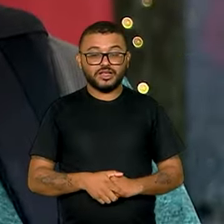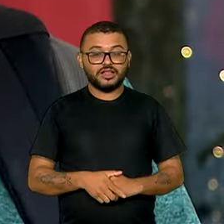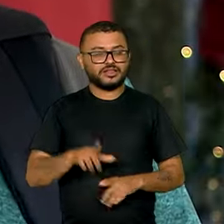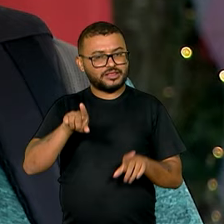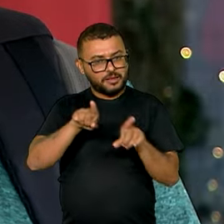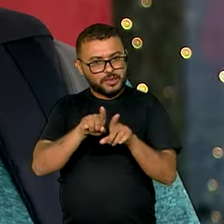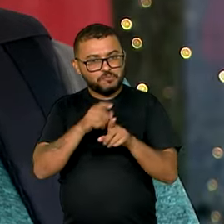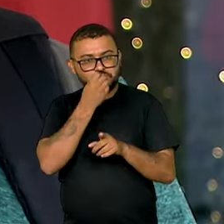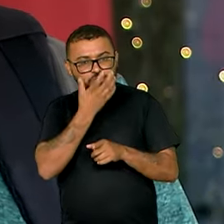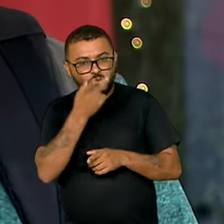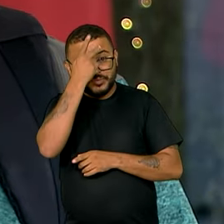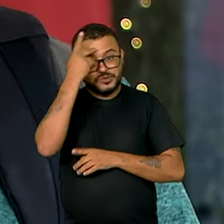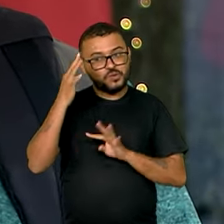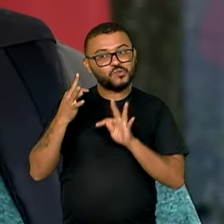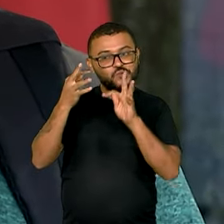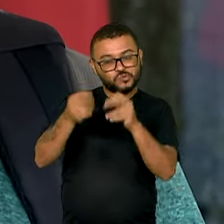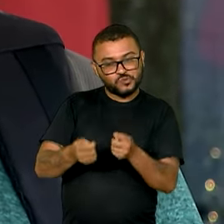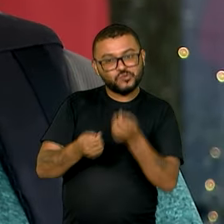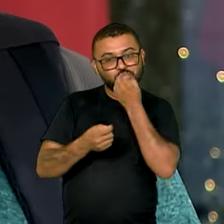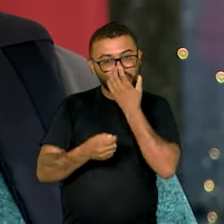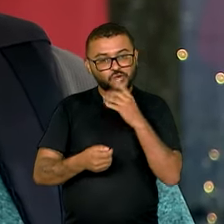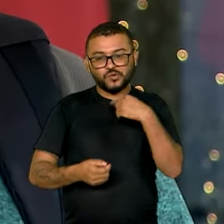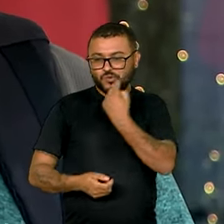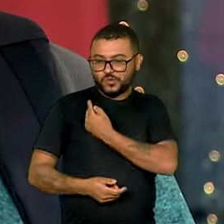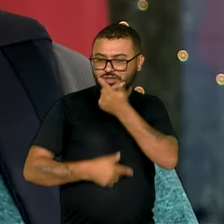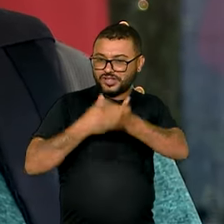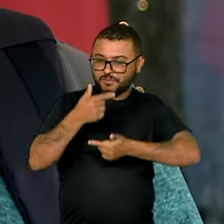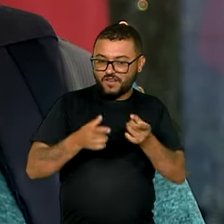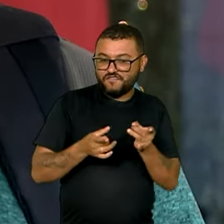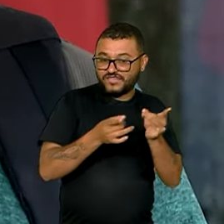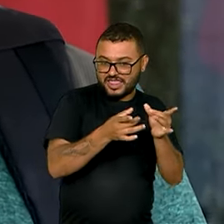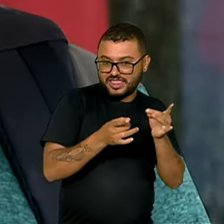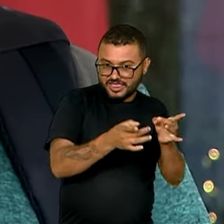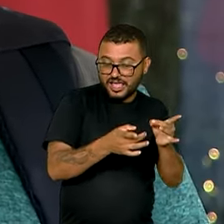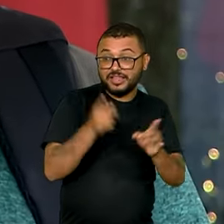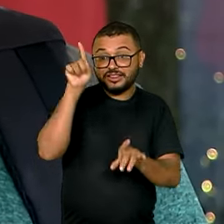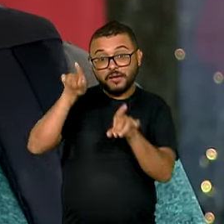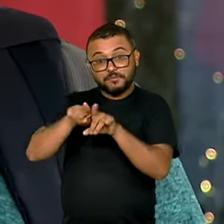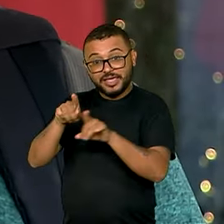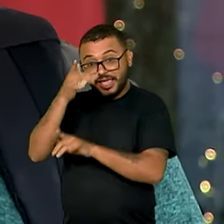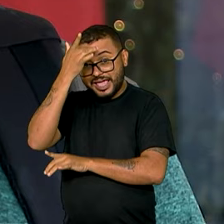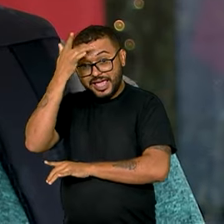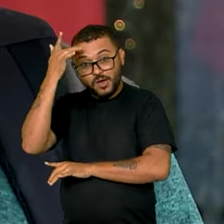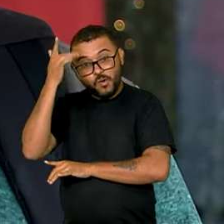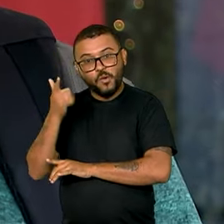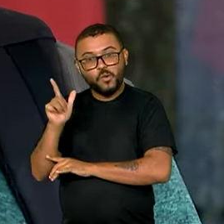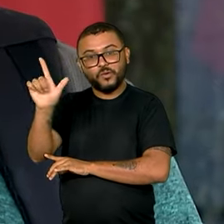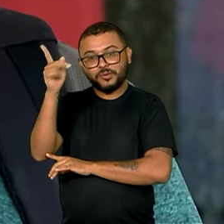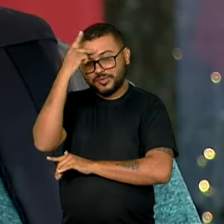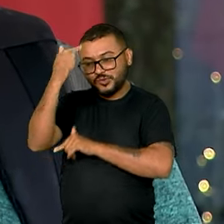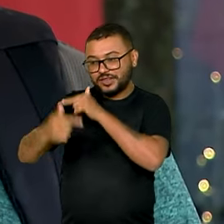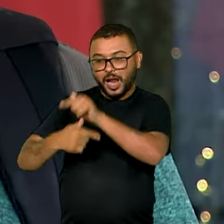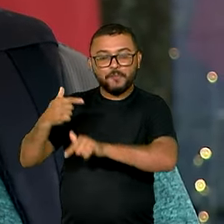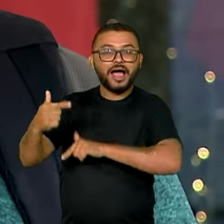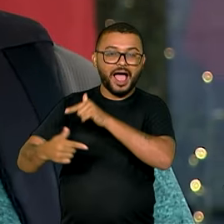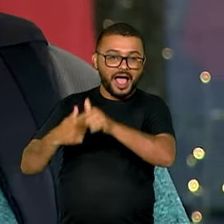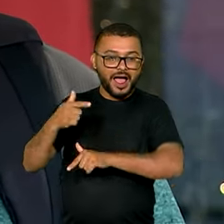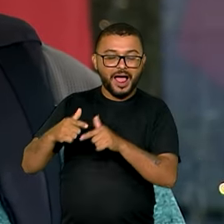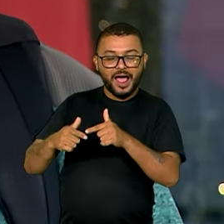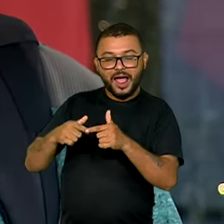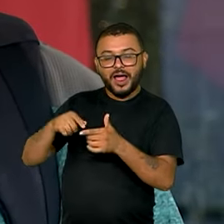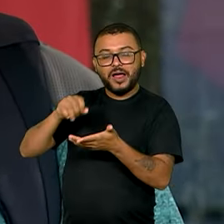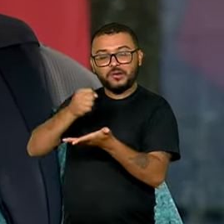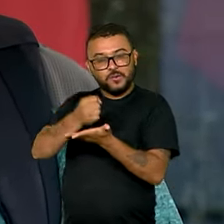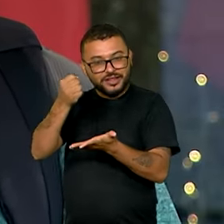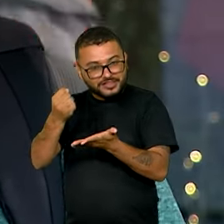bom para todo mundo, para todos. A gente que mexe com venda e para quem também trabalha empregado,